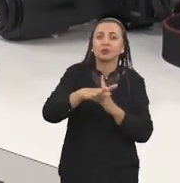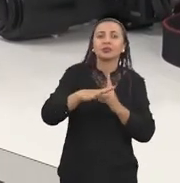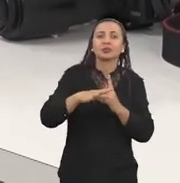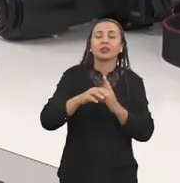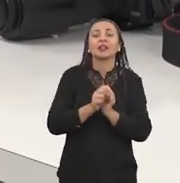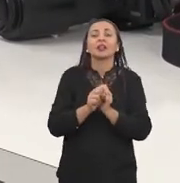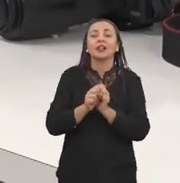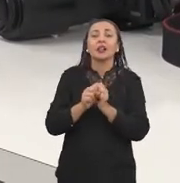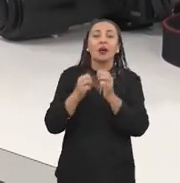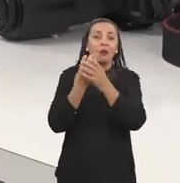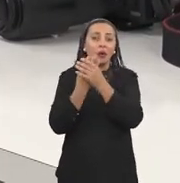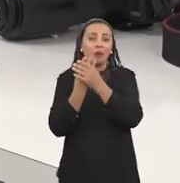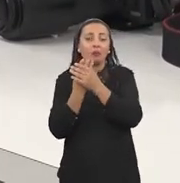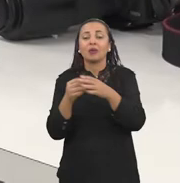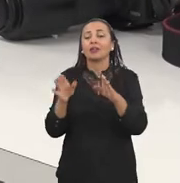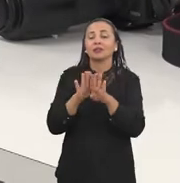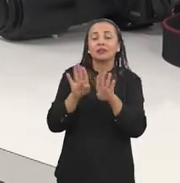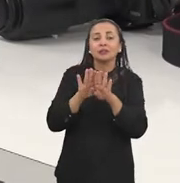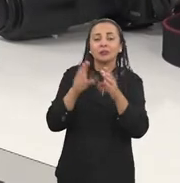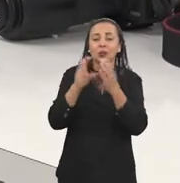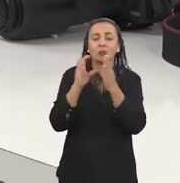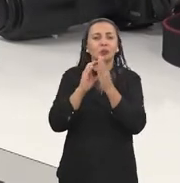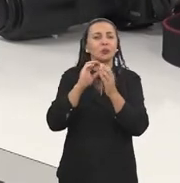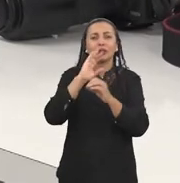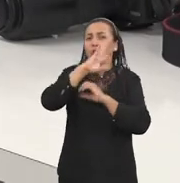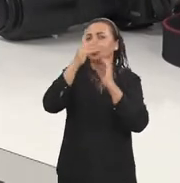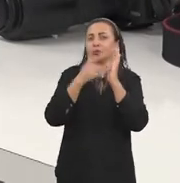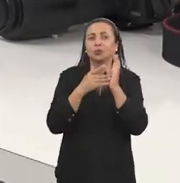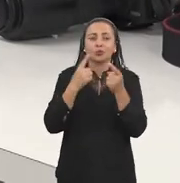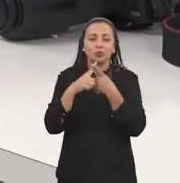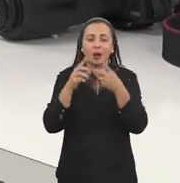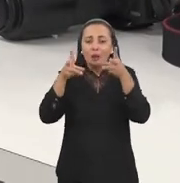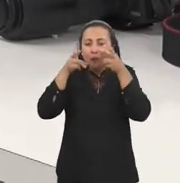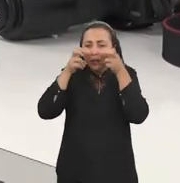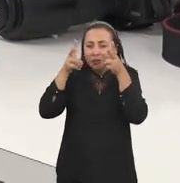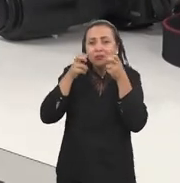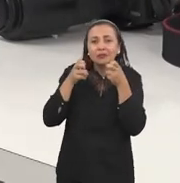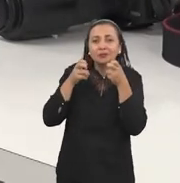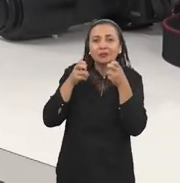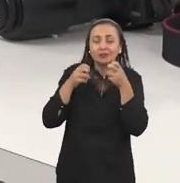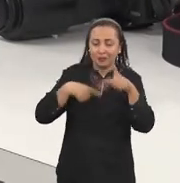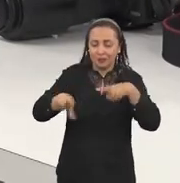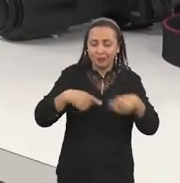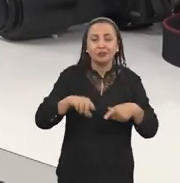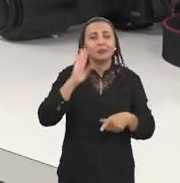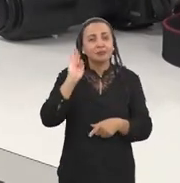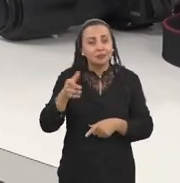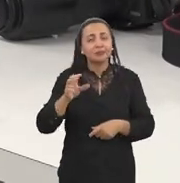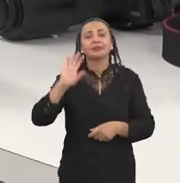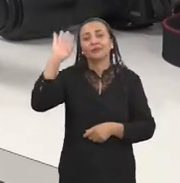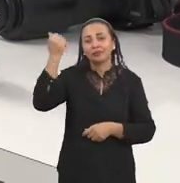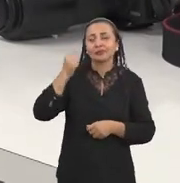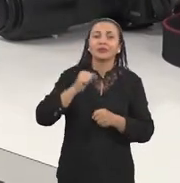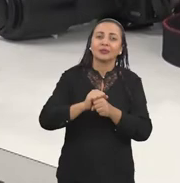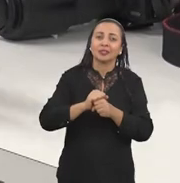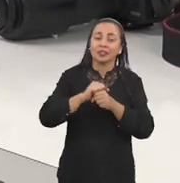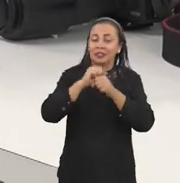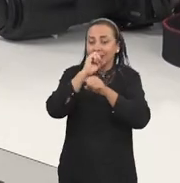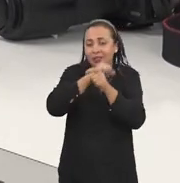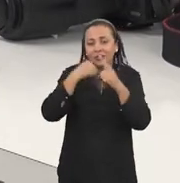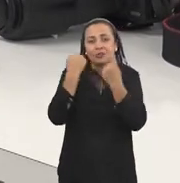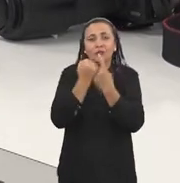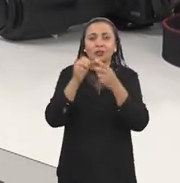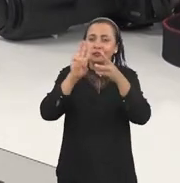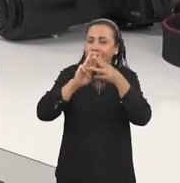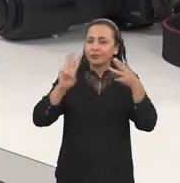ambiental com os alunos da UPE e também com o público em geral, porque eu percebi que isso era uma atividade já realizada nas mídias